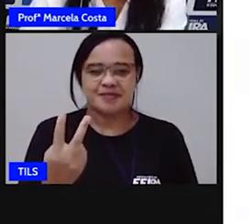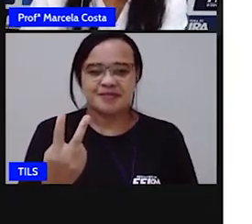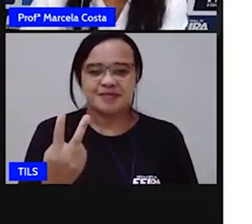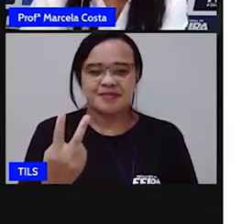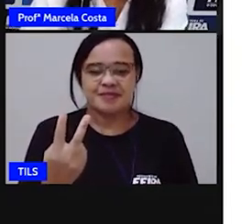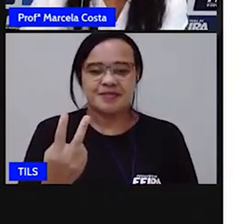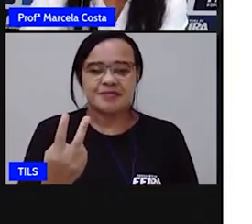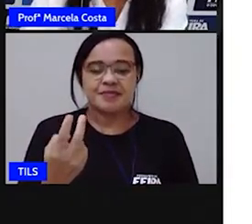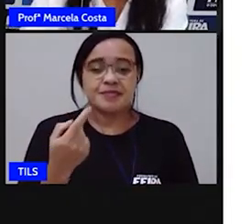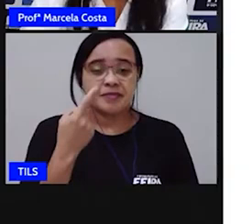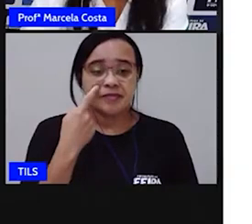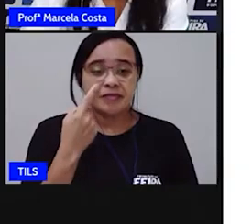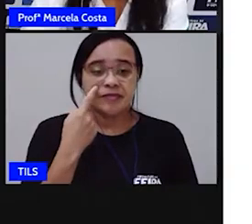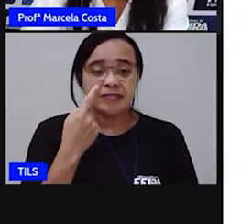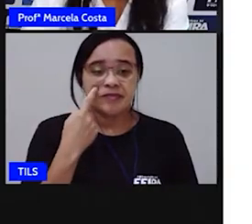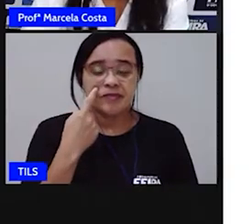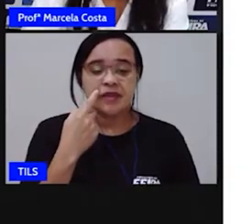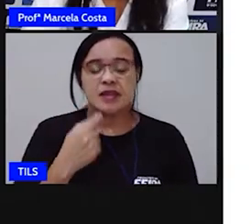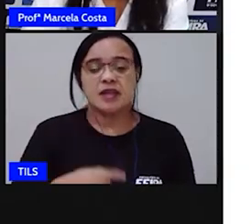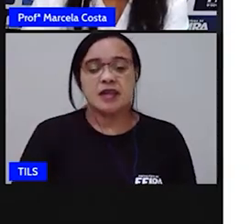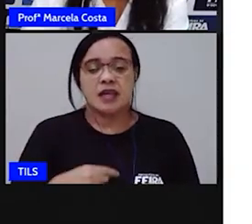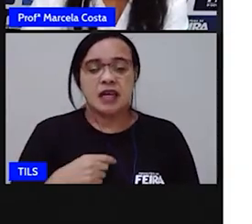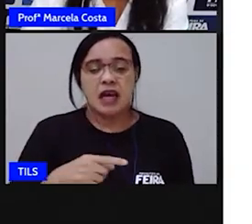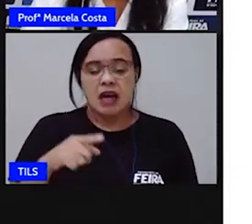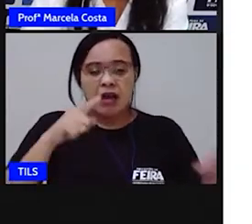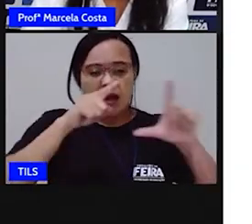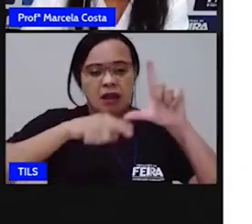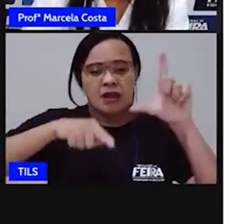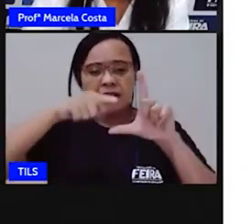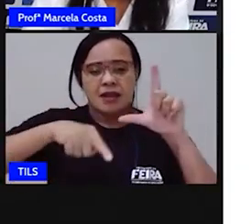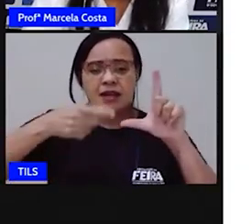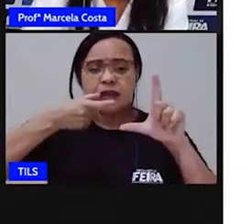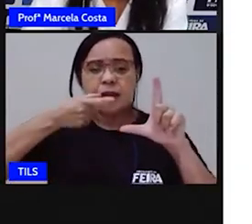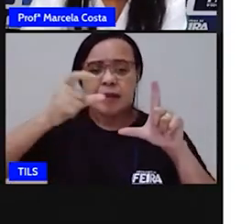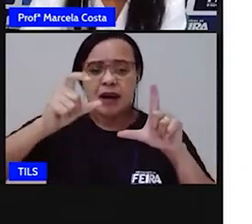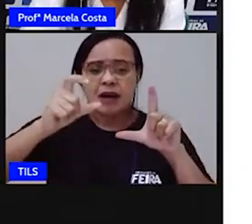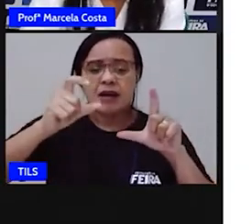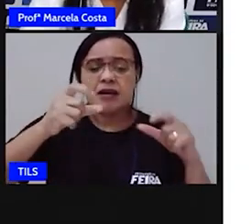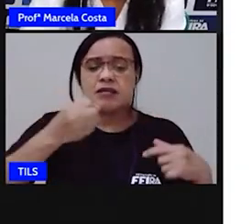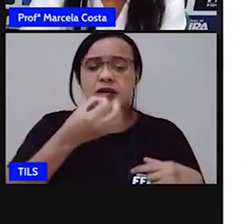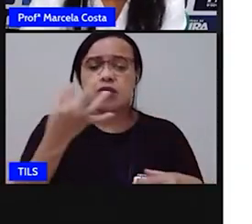Vamos ver quantas letras tem essa palavra?